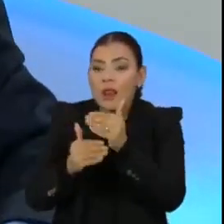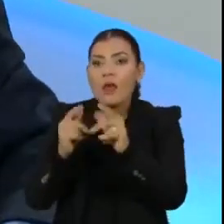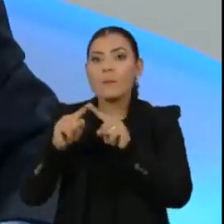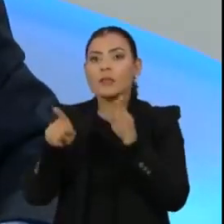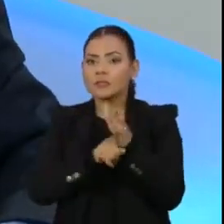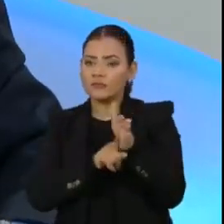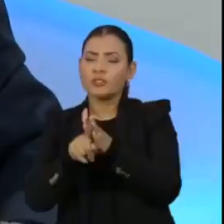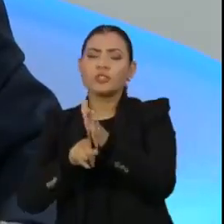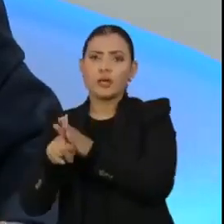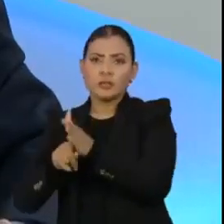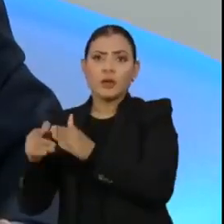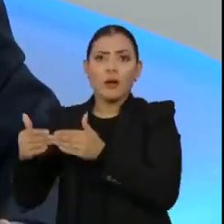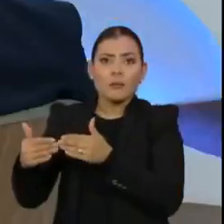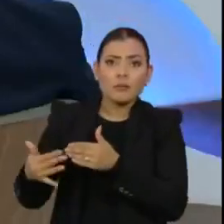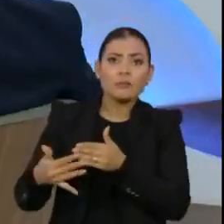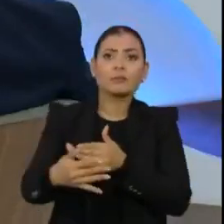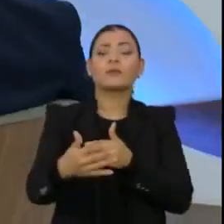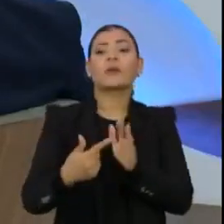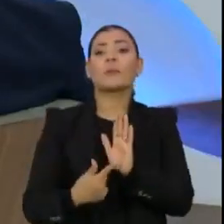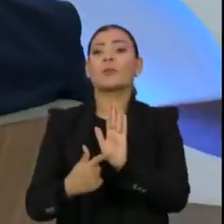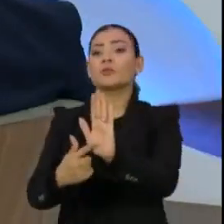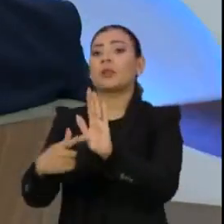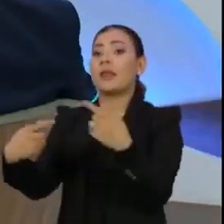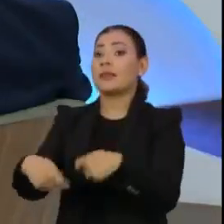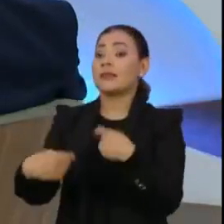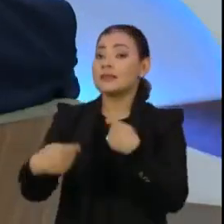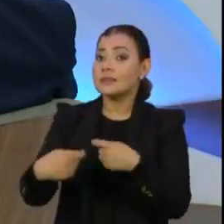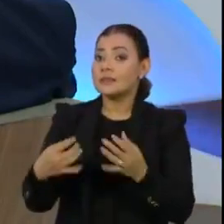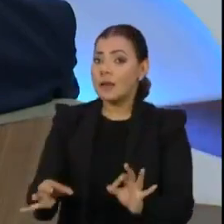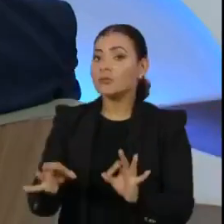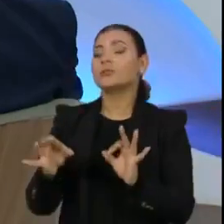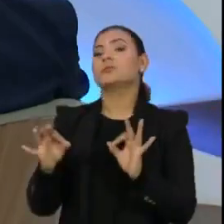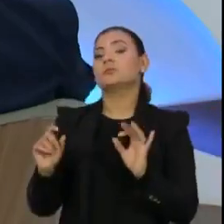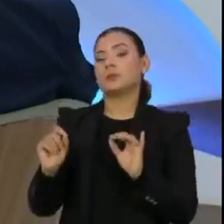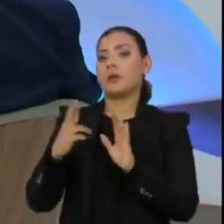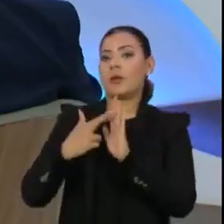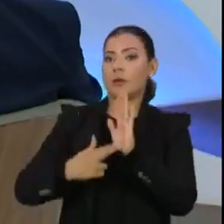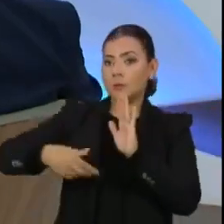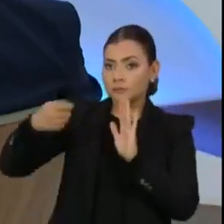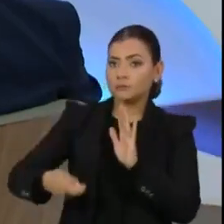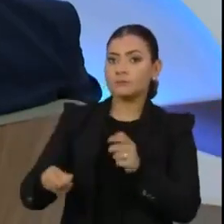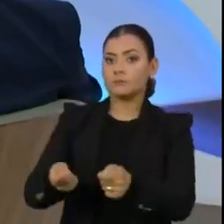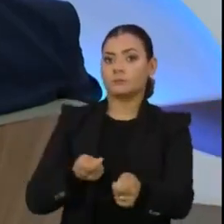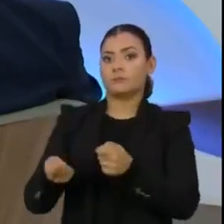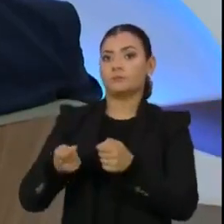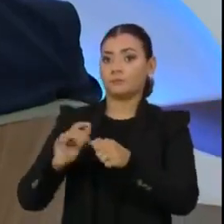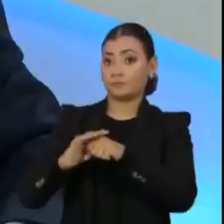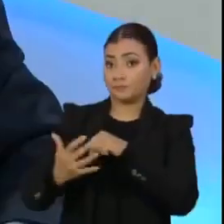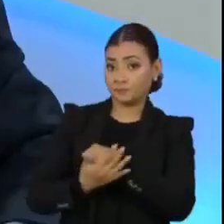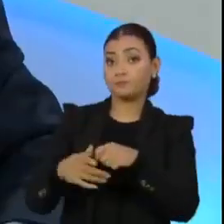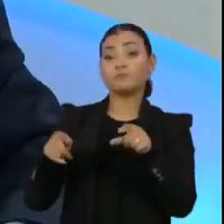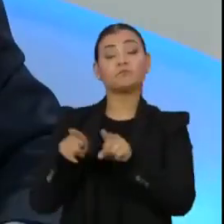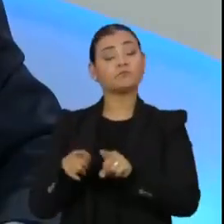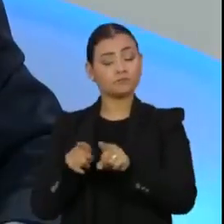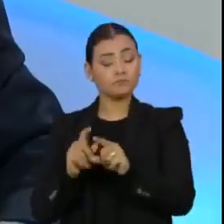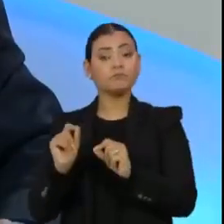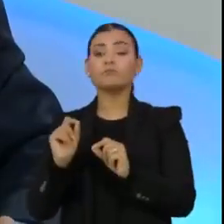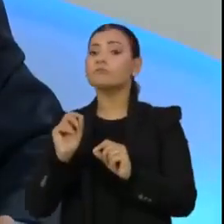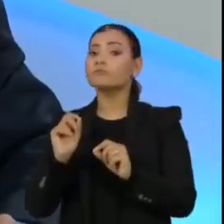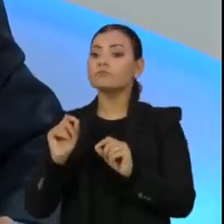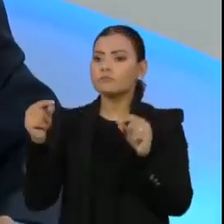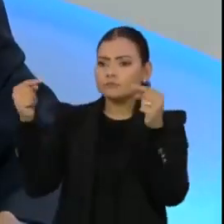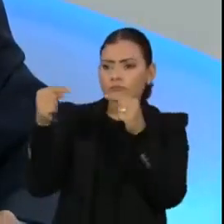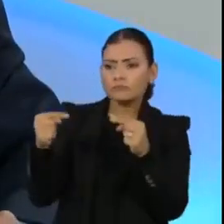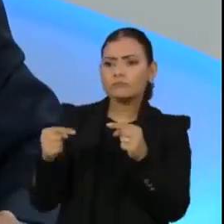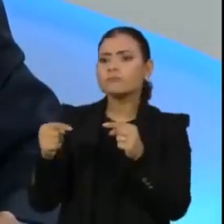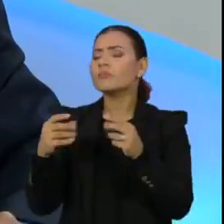investigações é que vai apontar a necessidade das medidas sanitárias de contenção da pandemia e também da resposta